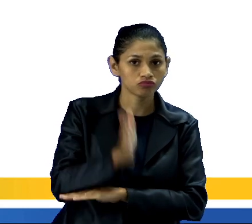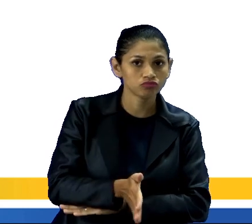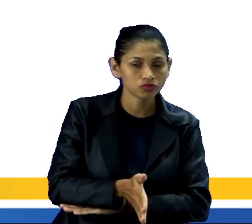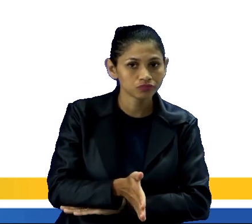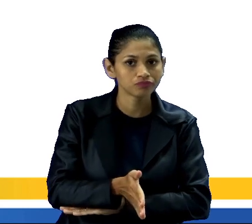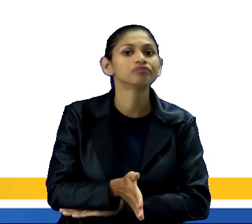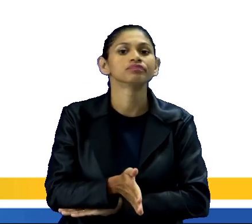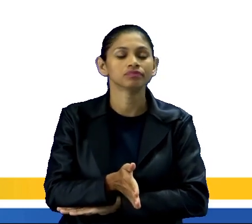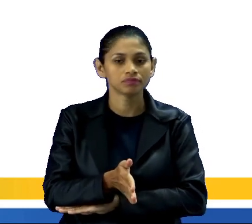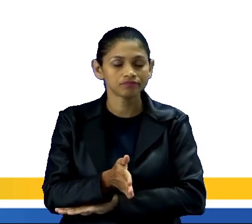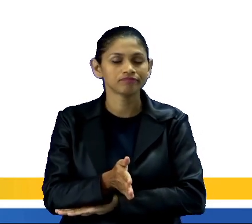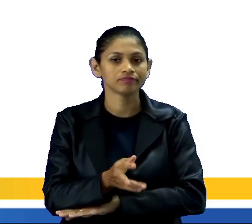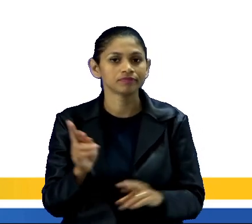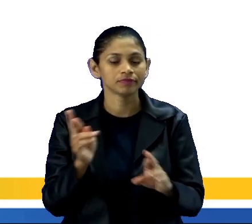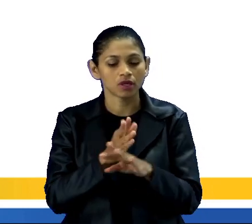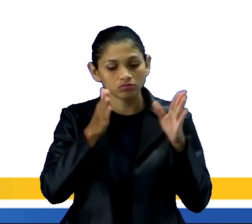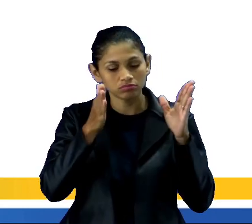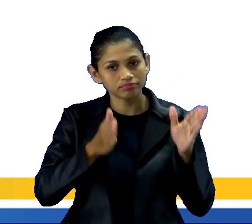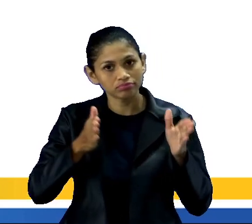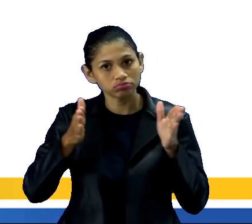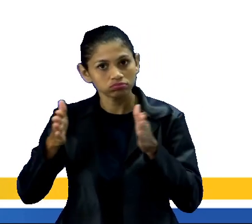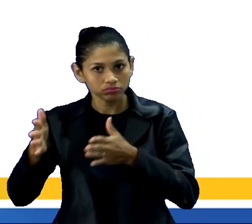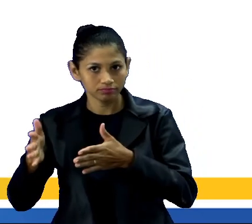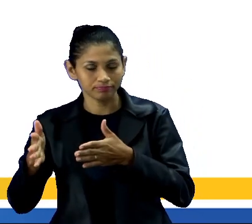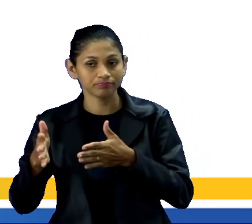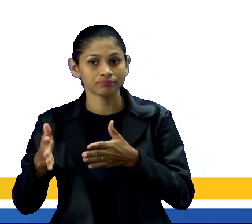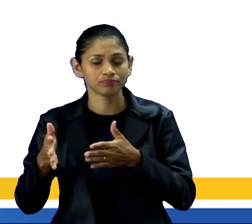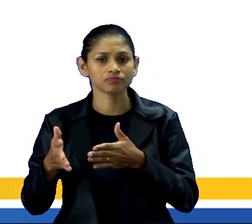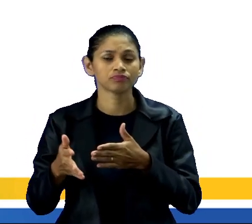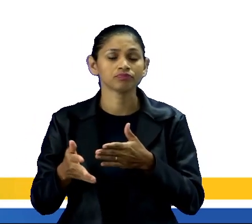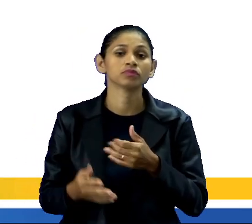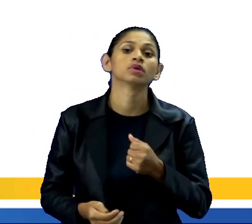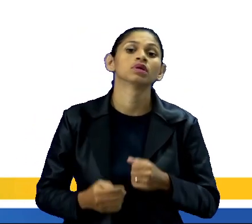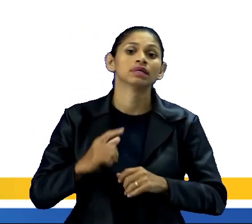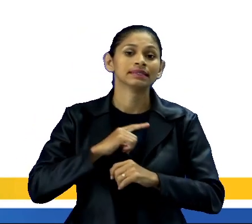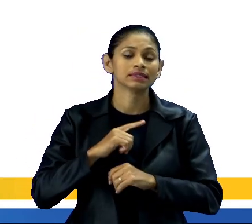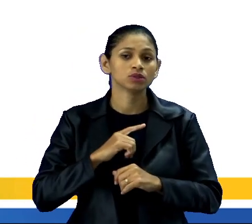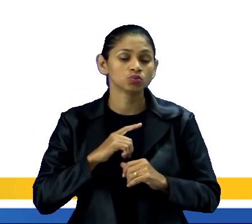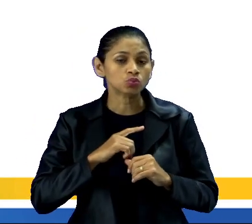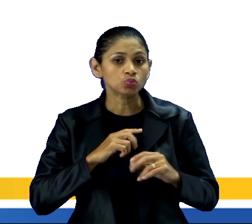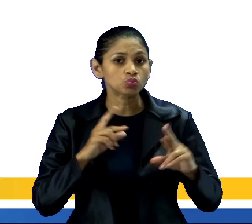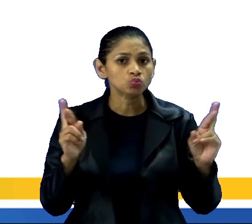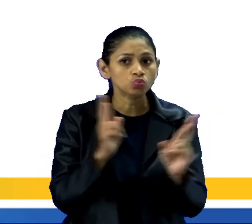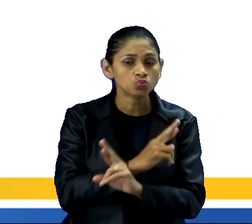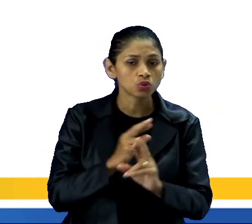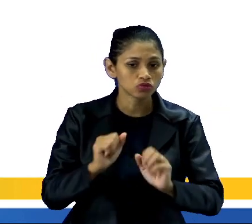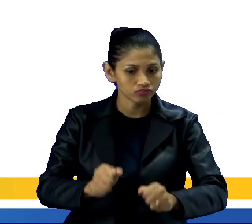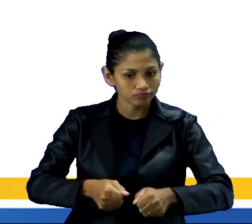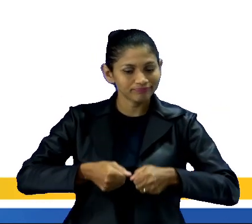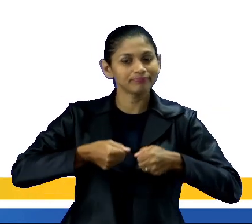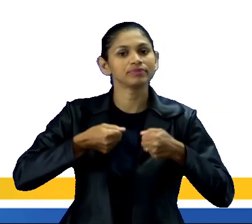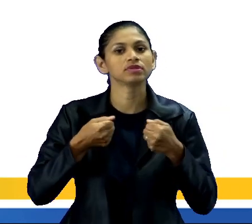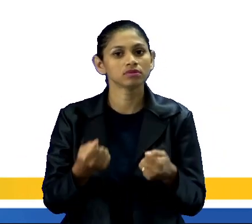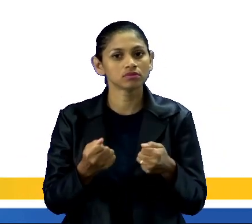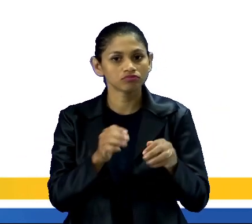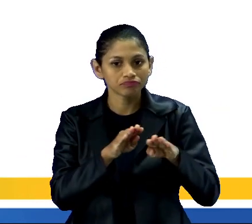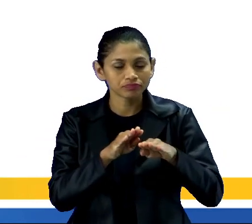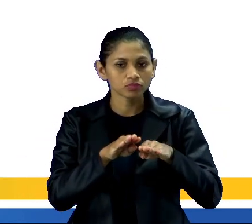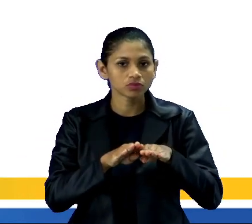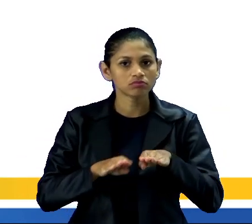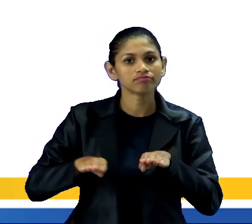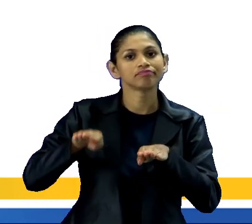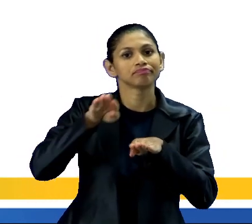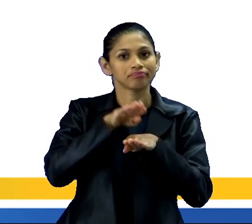indireta entre esses processos, tá? Uma vez que há uma relação mútua de fortalecimento de uma sobre a outra, tá?